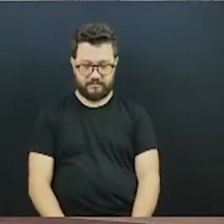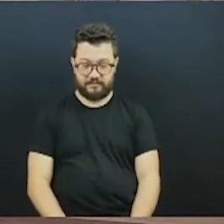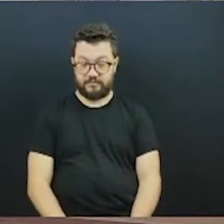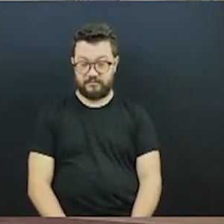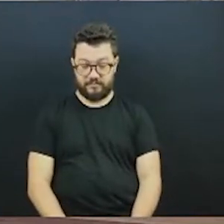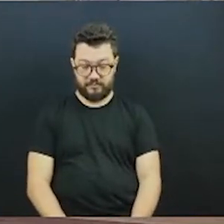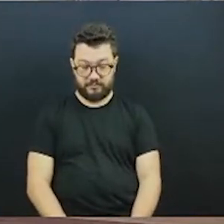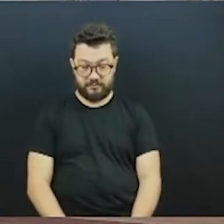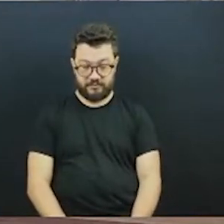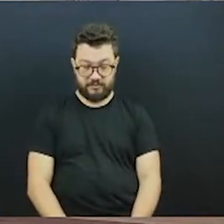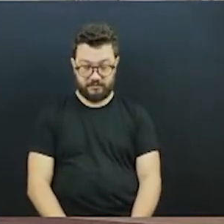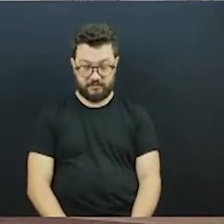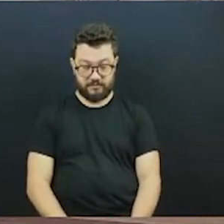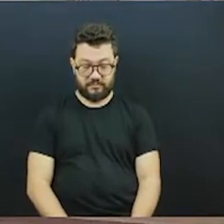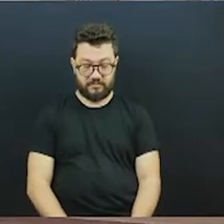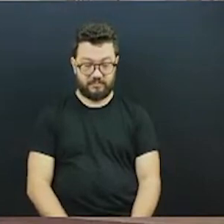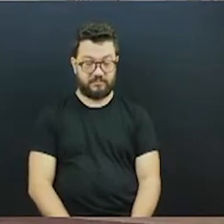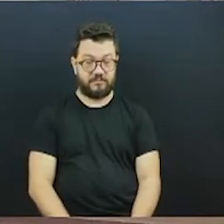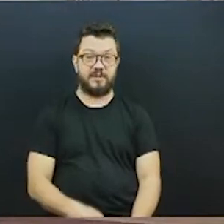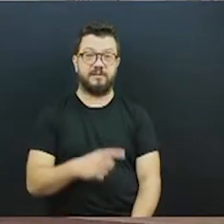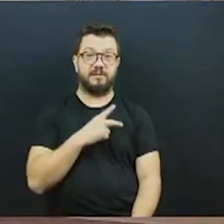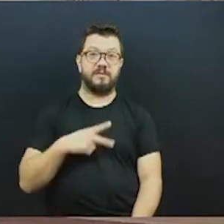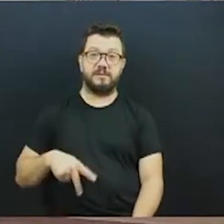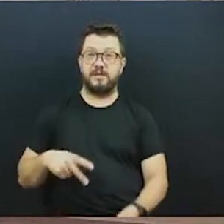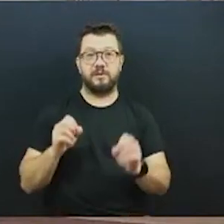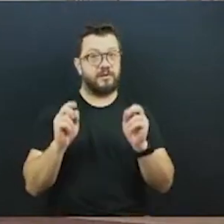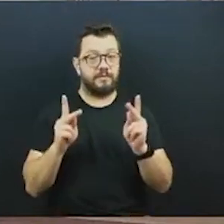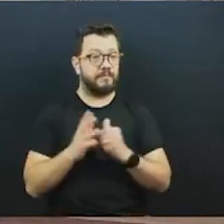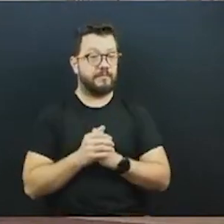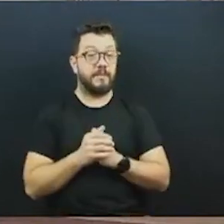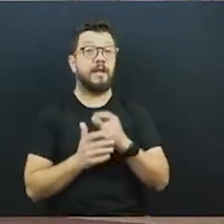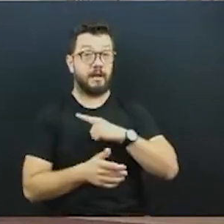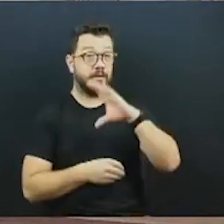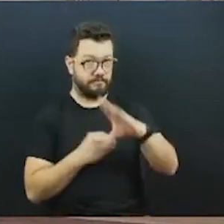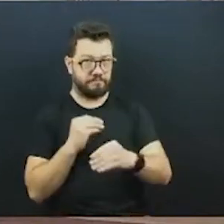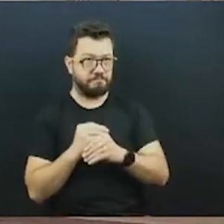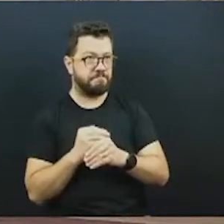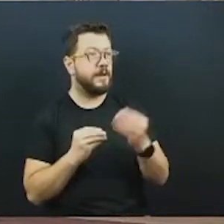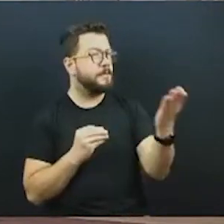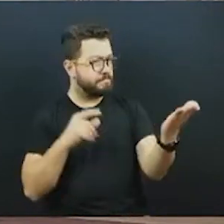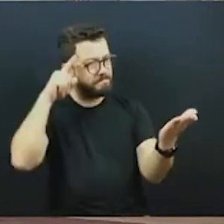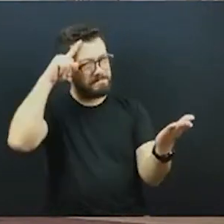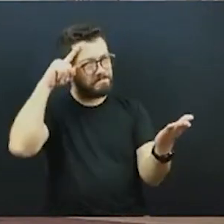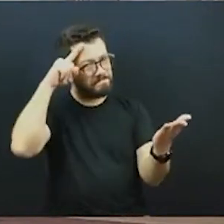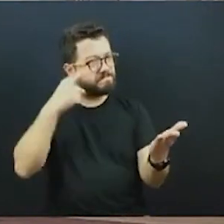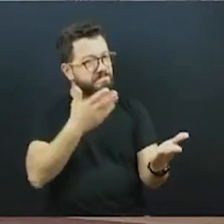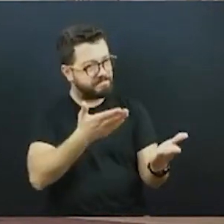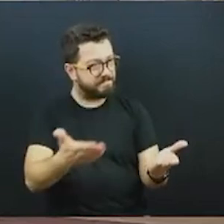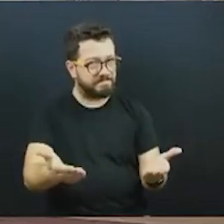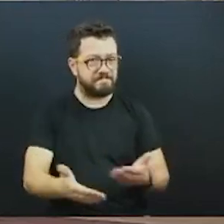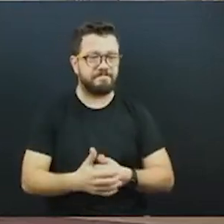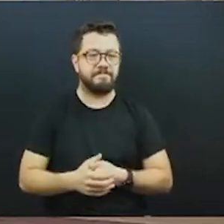isso. Ainda tem a parte do vereador Eder Borges. Vereador Eder Borges, é um prazer sempre ouvi-lo. Está com a palavra.